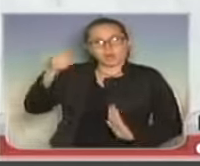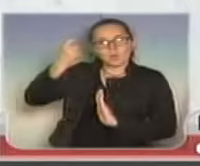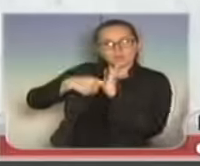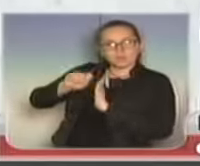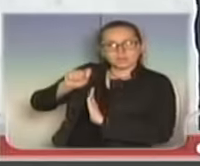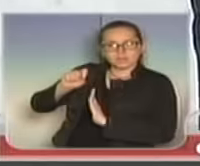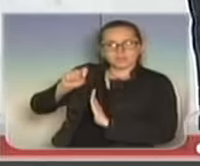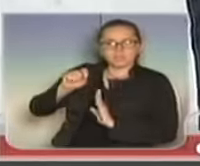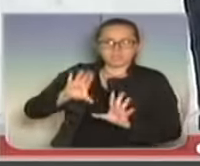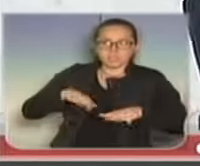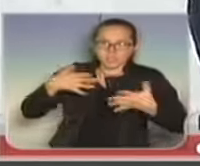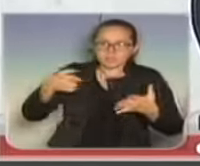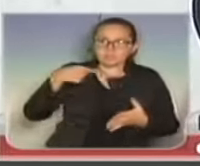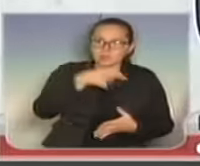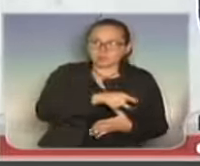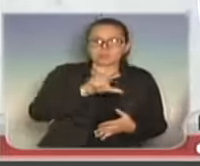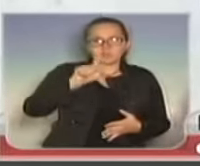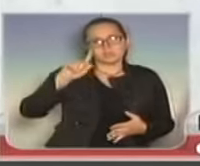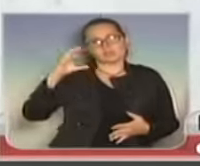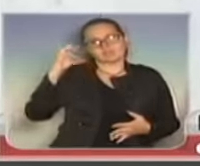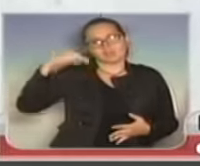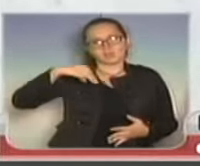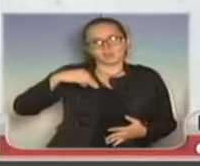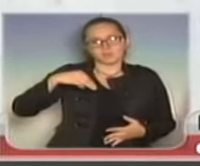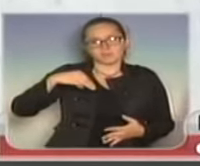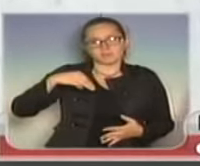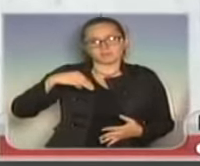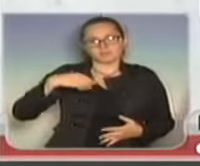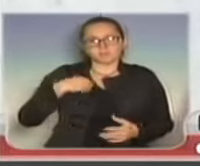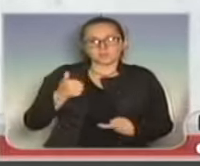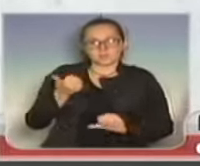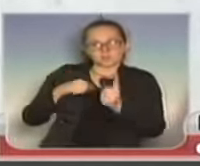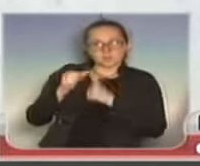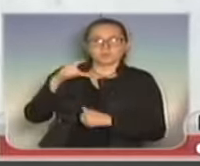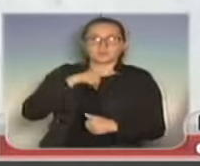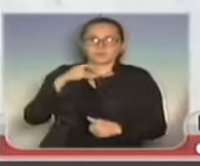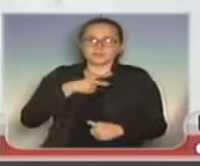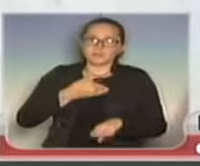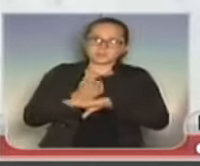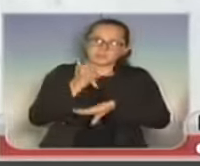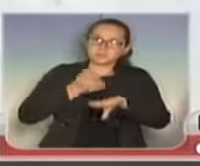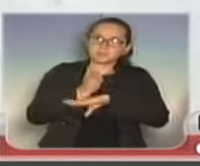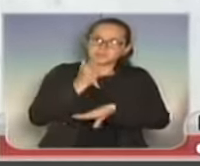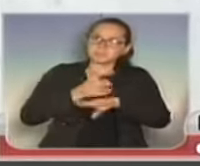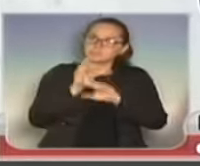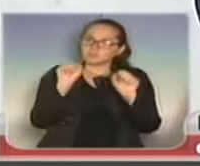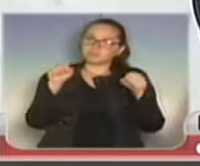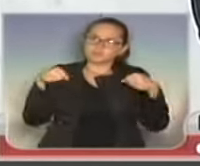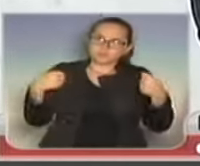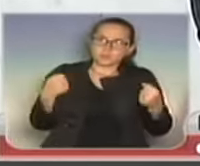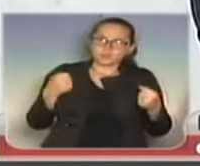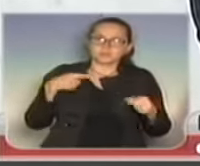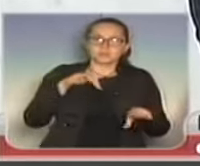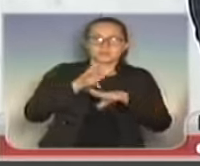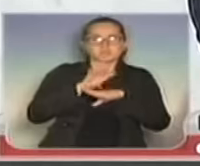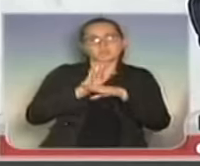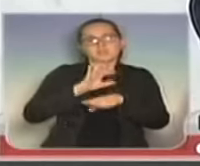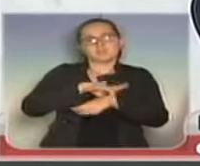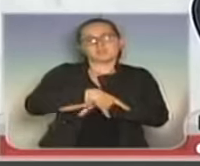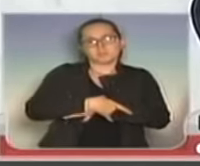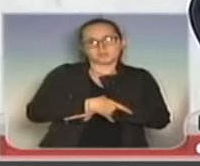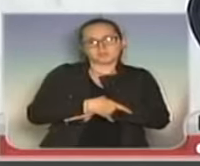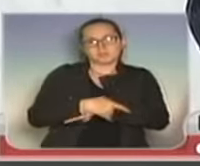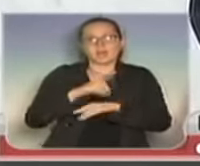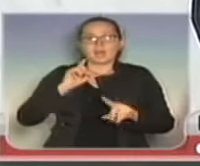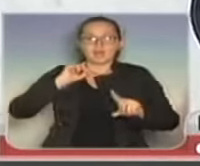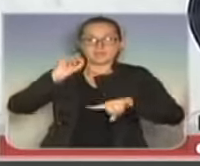ação da Guarda Civil Metropolitana de São Paulo, uma tropa que sempre foi atuante, sempre trabalhou forte em prol da segurança. Aí ele